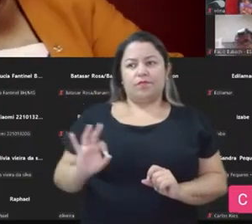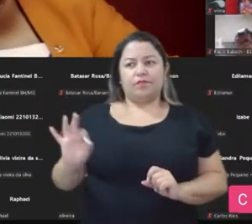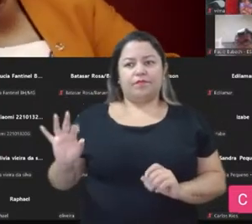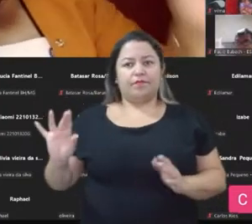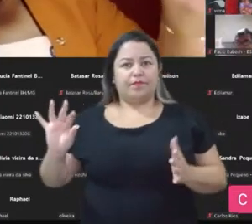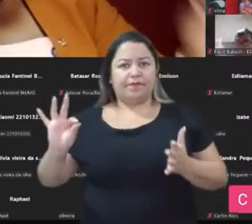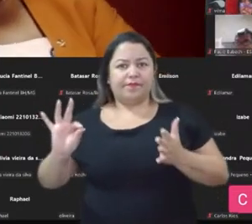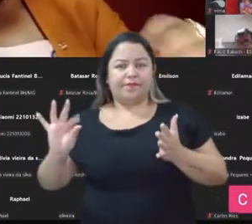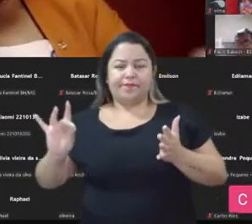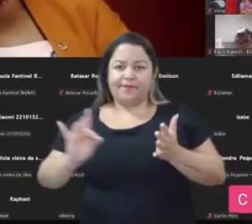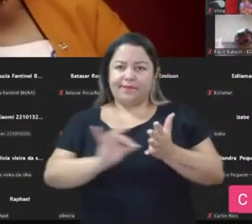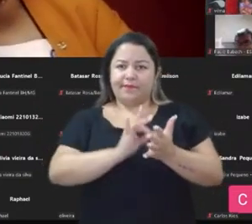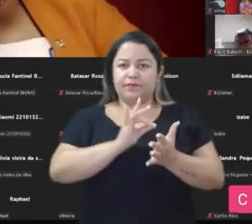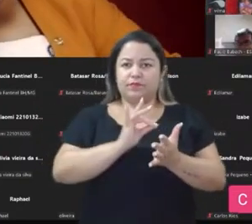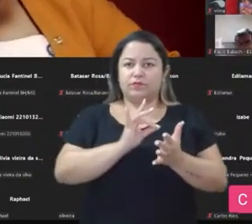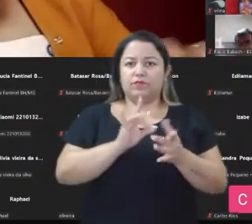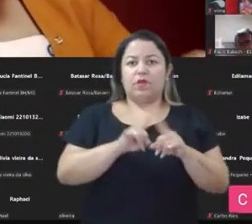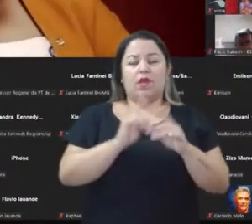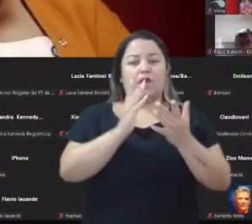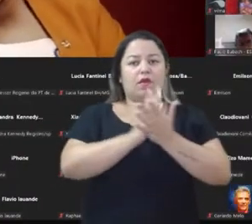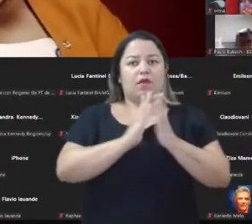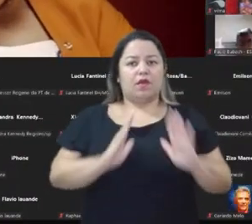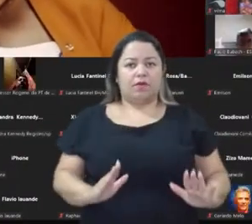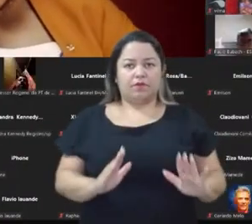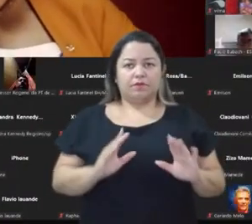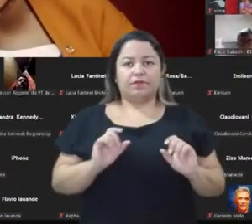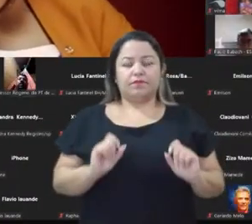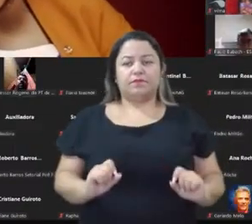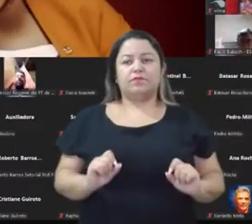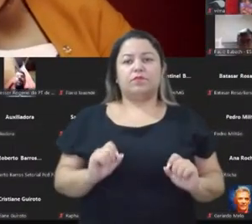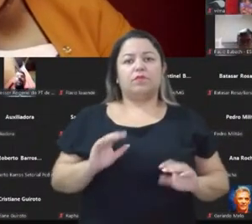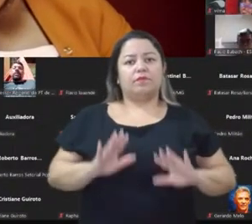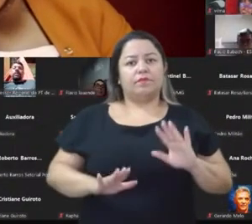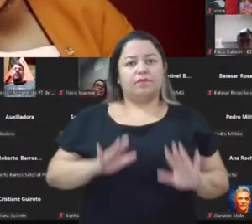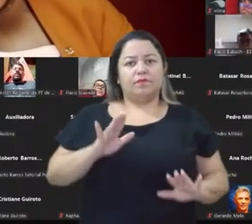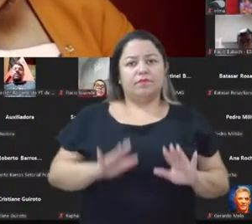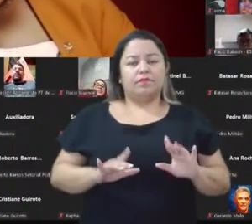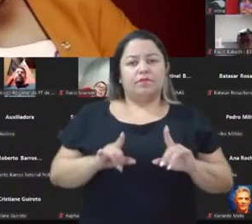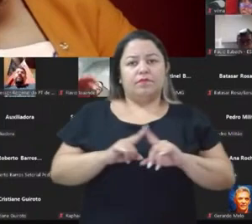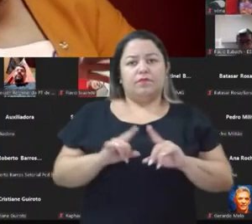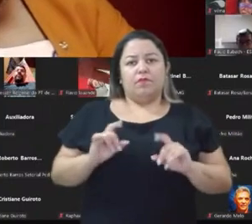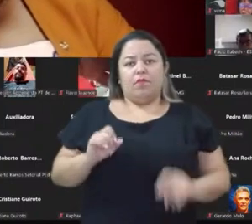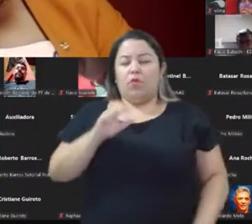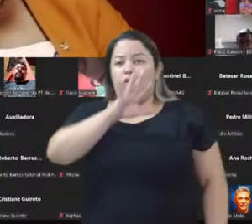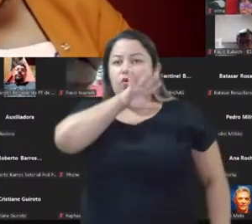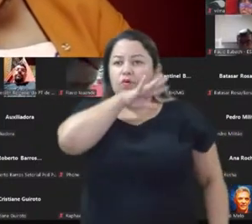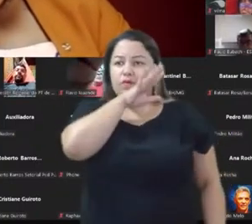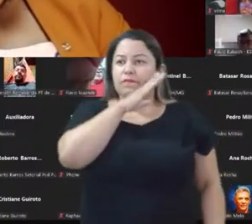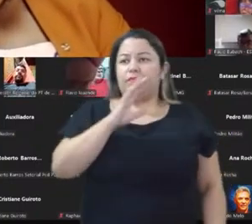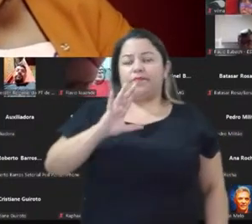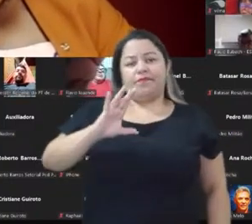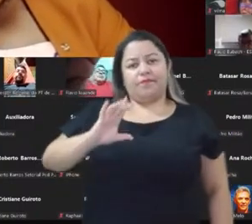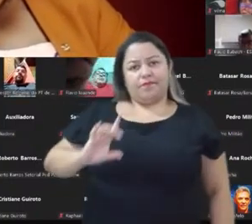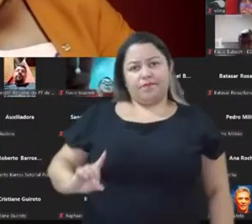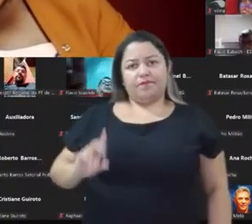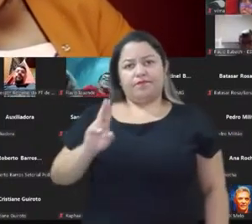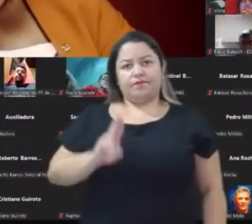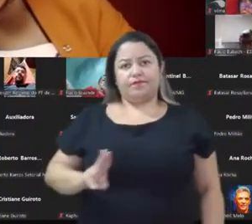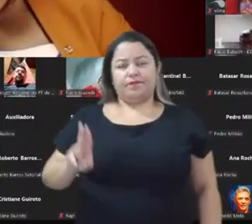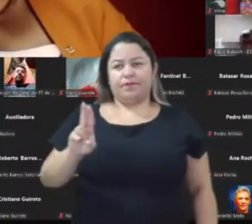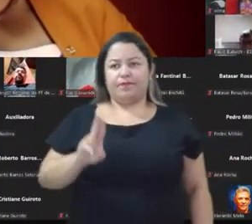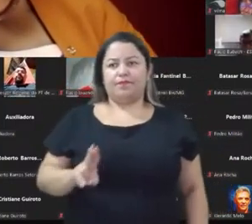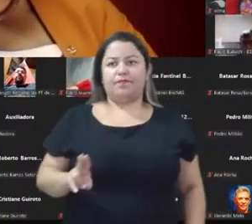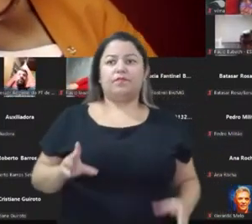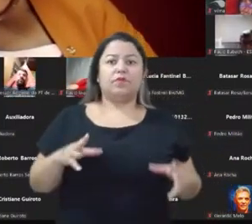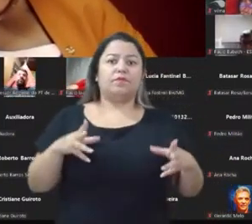ser a ser combatido e tratado muitas vezes como algo maligno. A extrema-direita tem utilizado muito disso